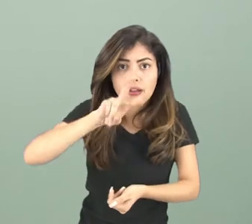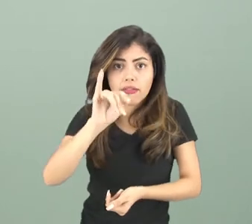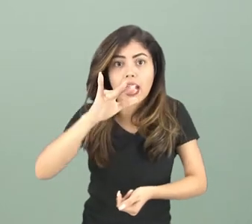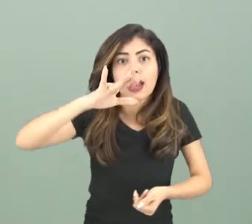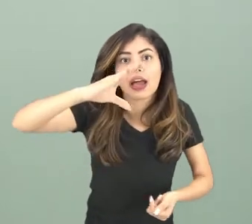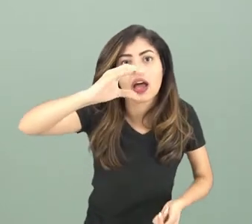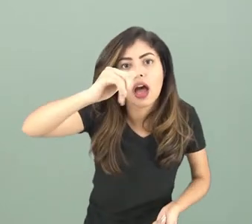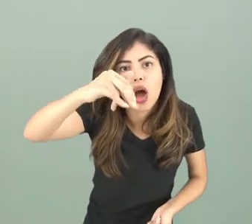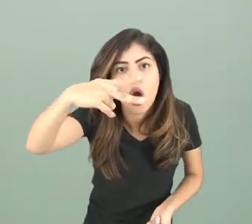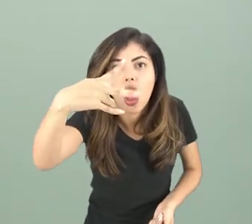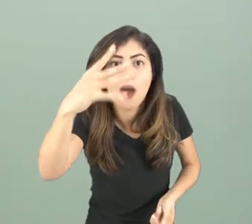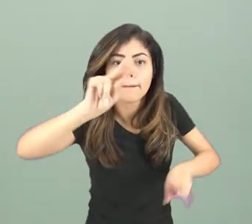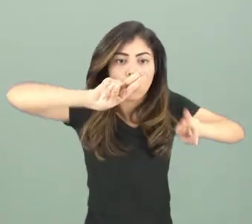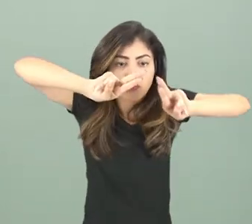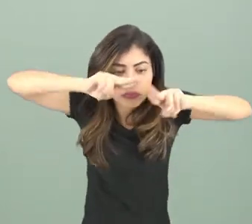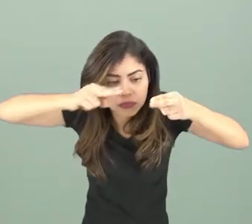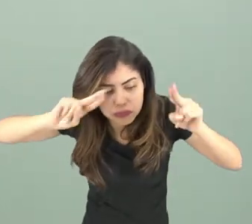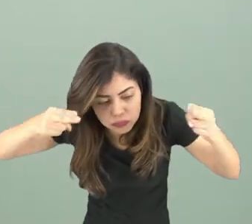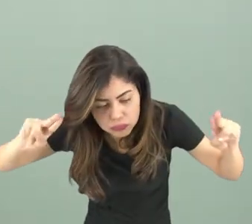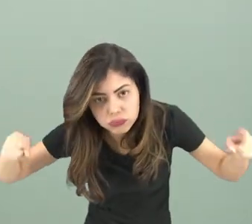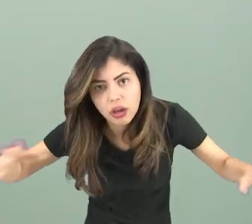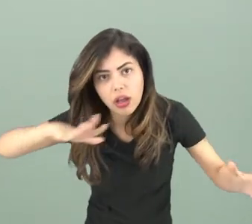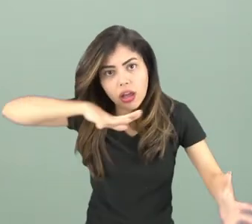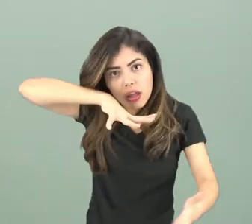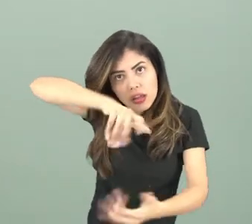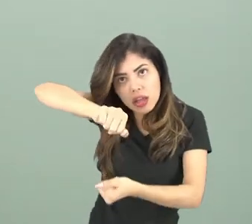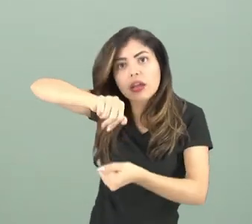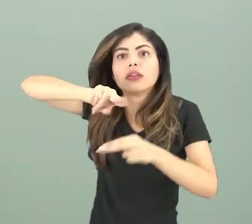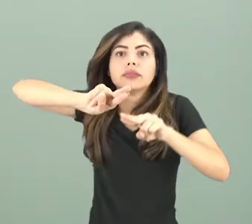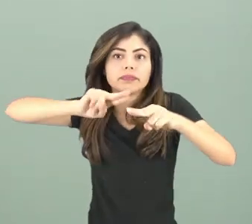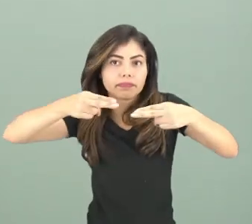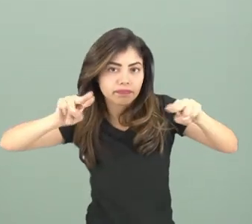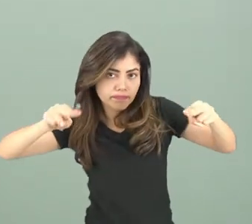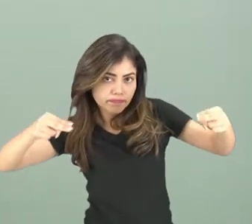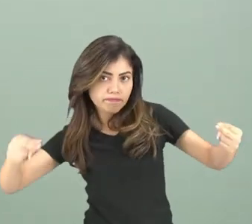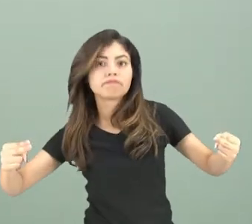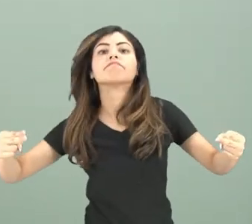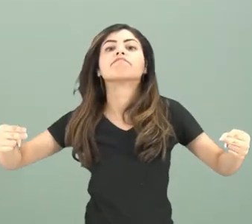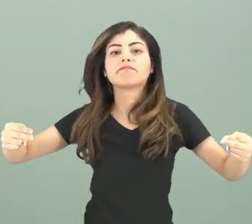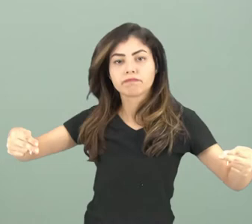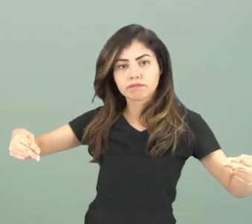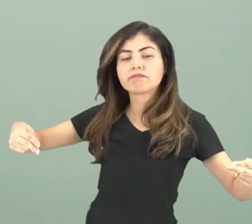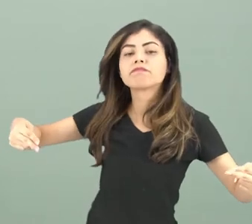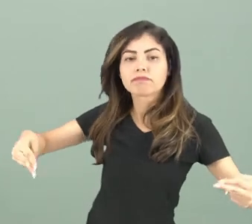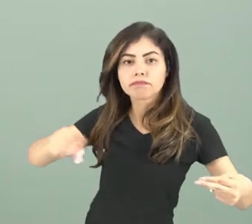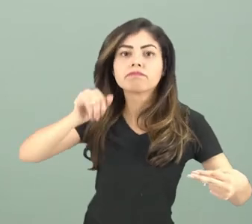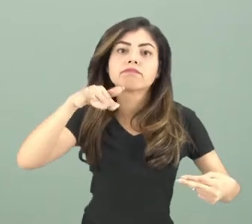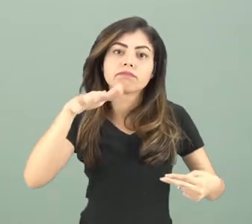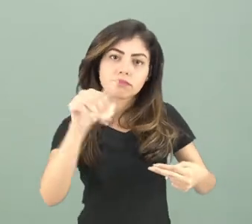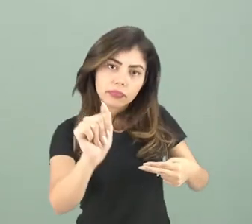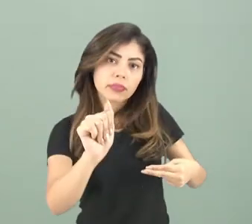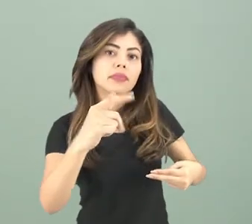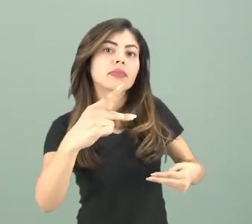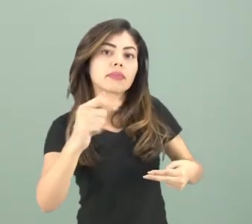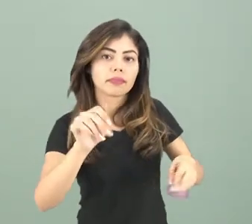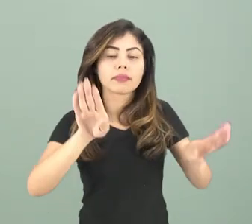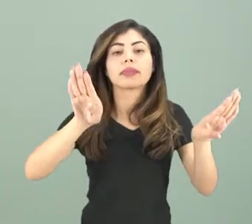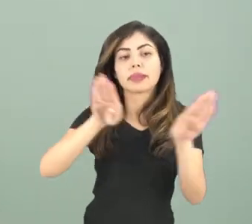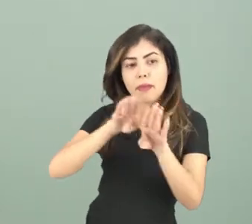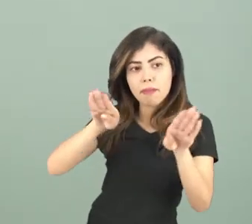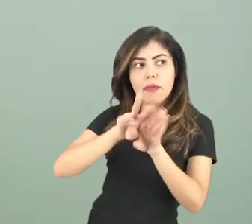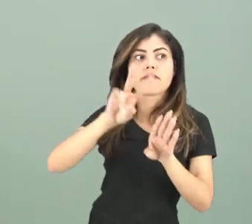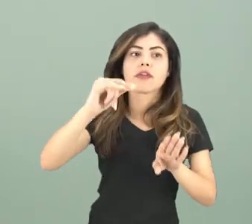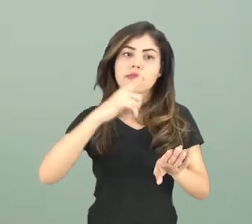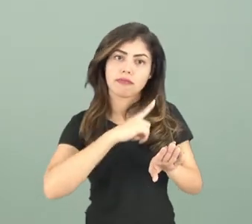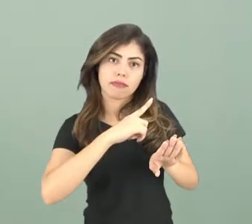campo. Do mesmo jeito que a terra tem um campo gravitacional, nos imãs vai ter o campo magnético